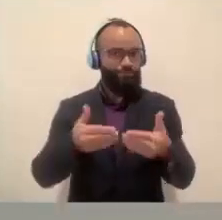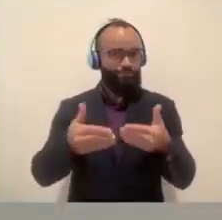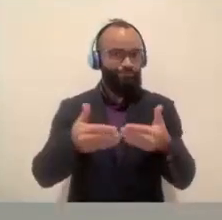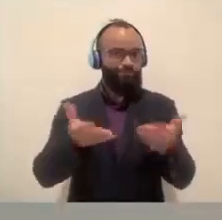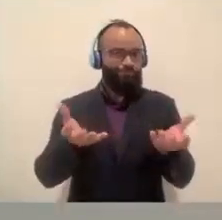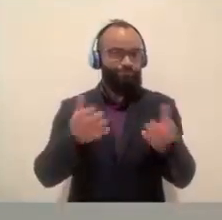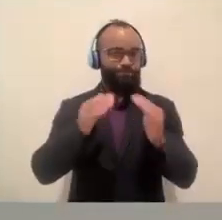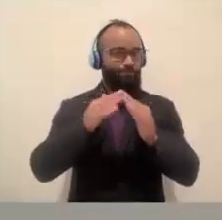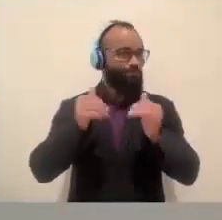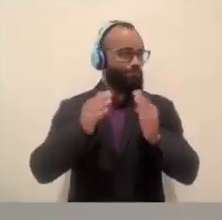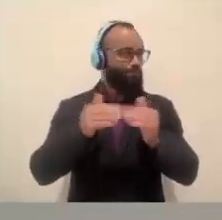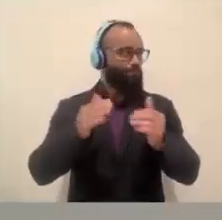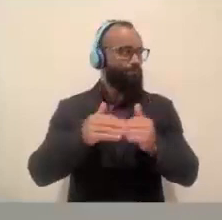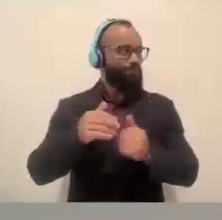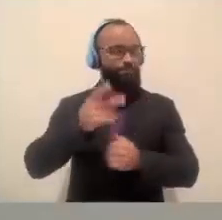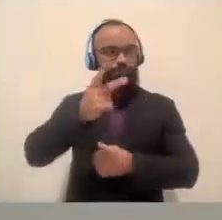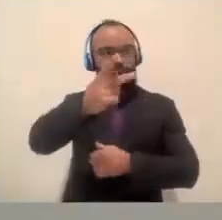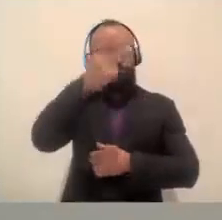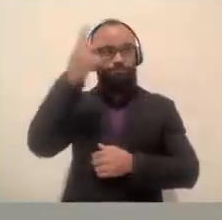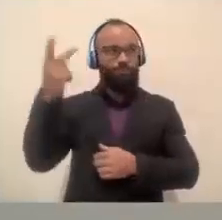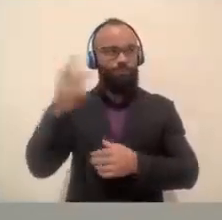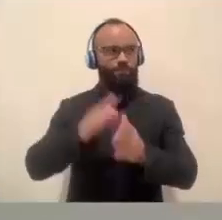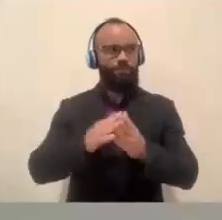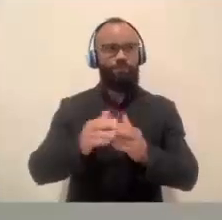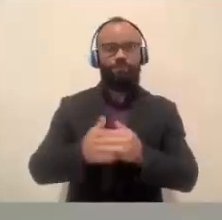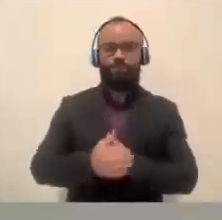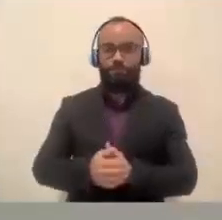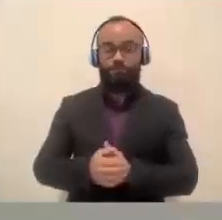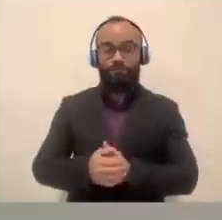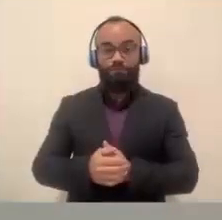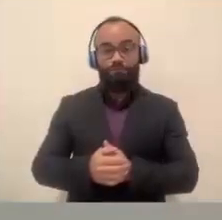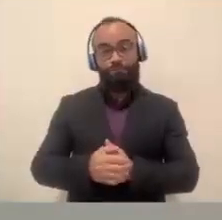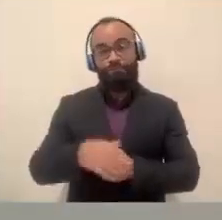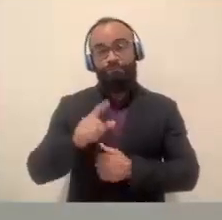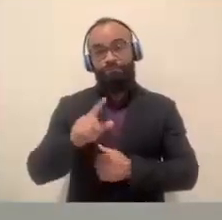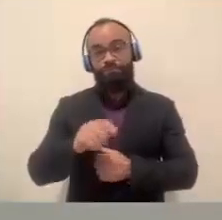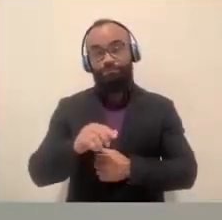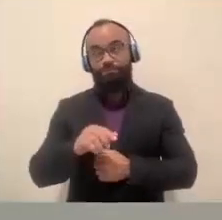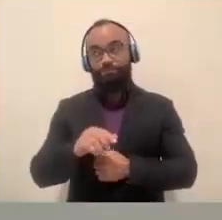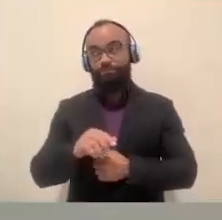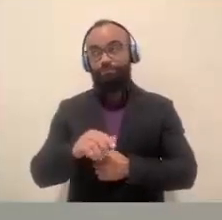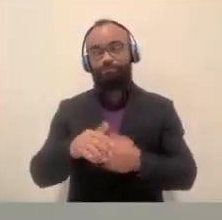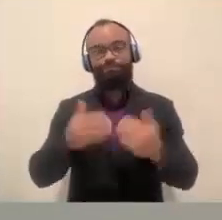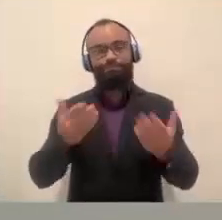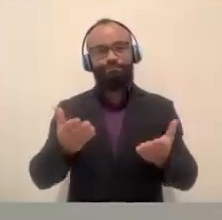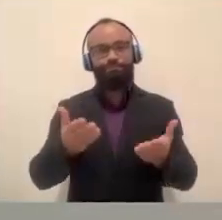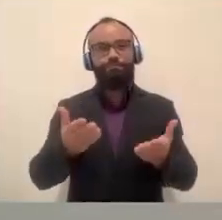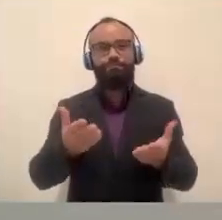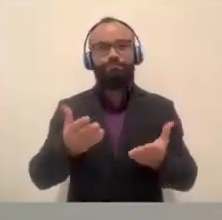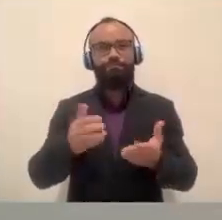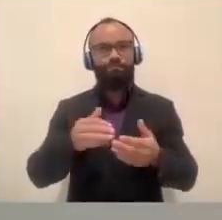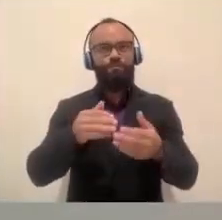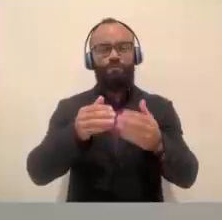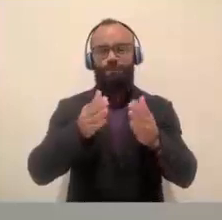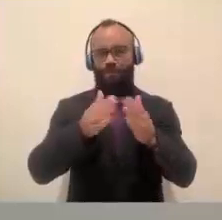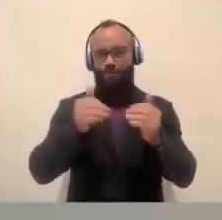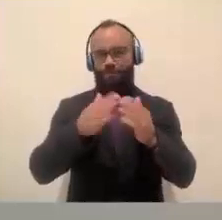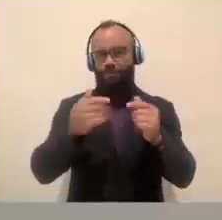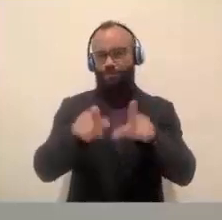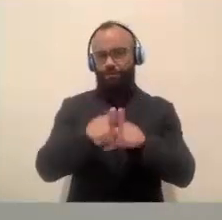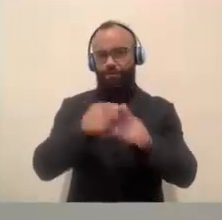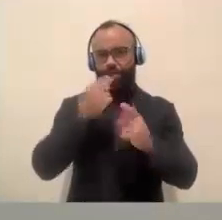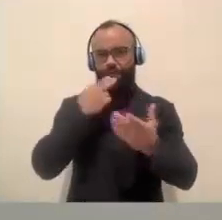pessoa muito querida, eu quero pedir já inicialmente, senhor presidente, uma carta de condolências à família